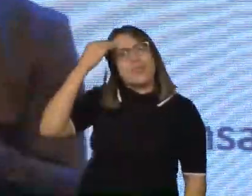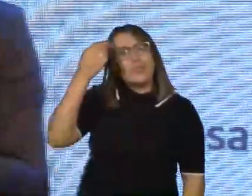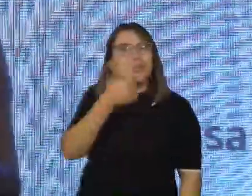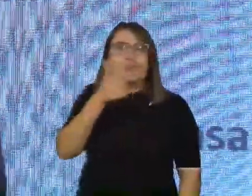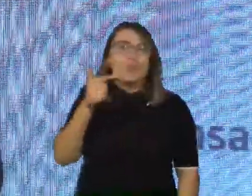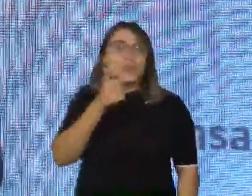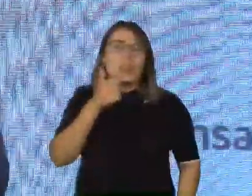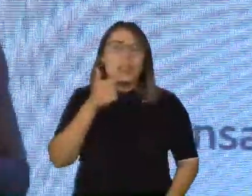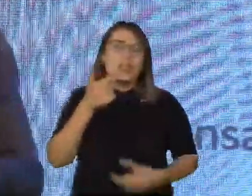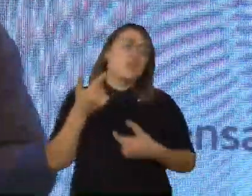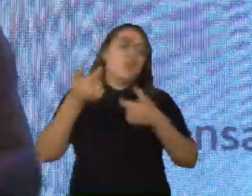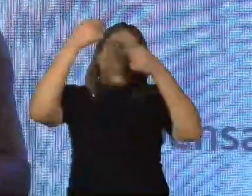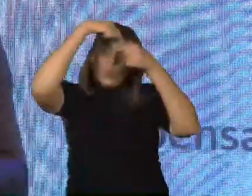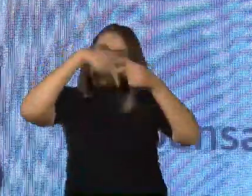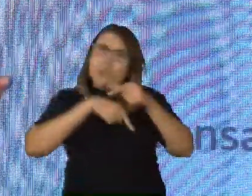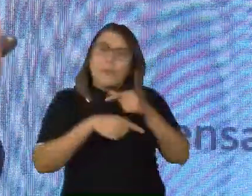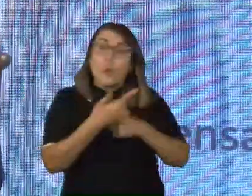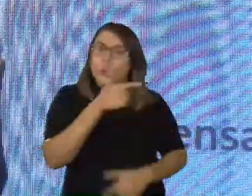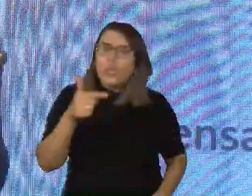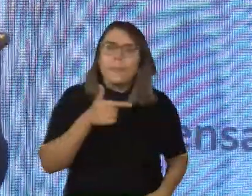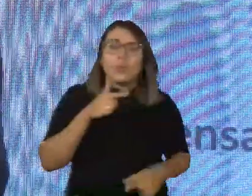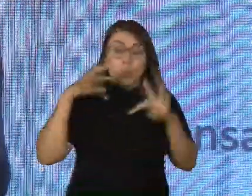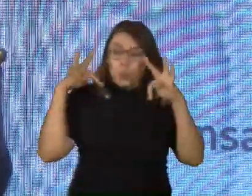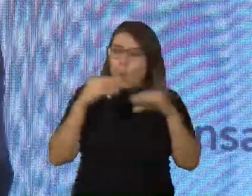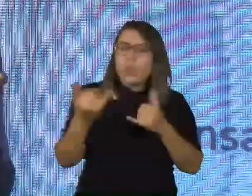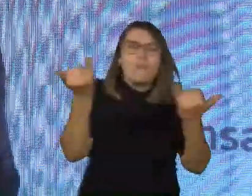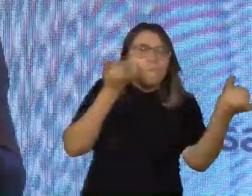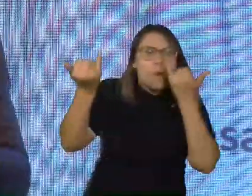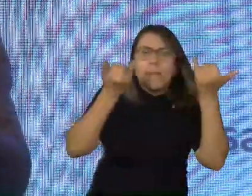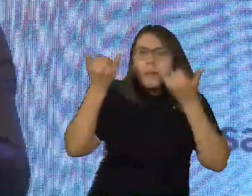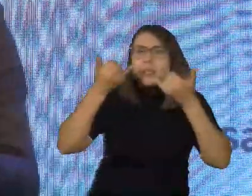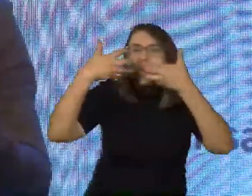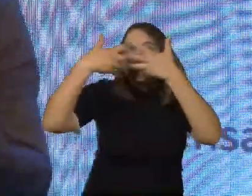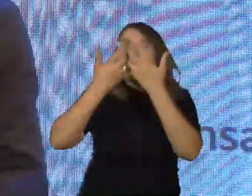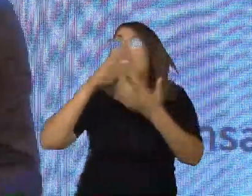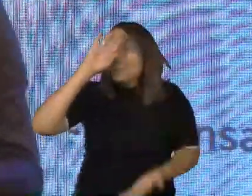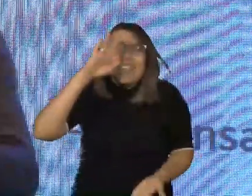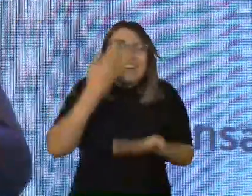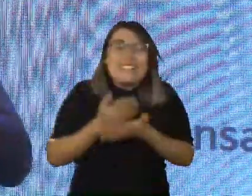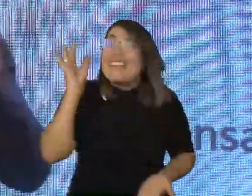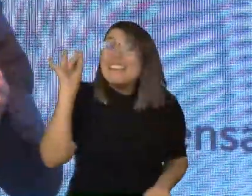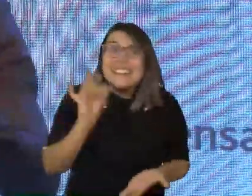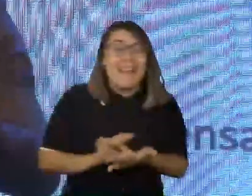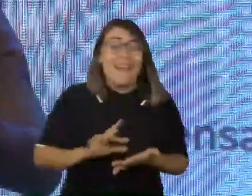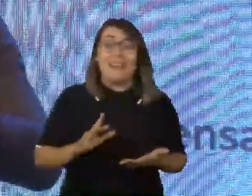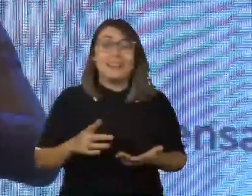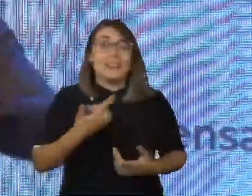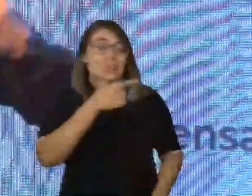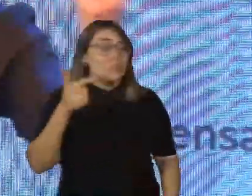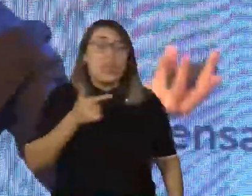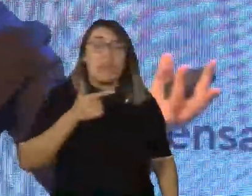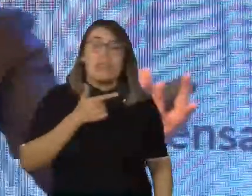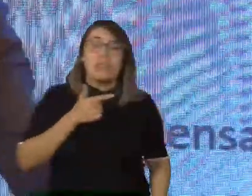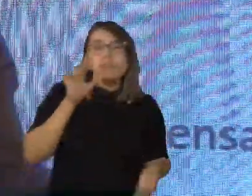subconsciente. Ou seja, toda a informação que vem para o nosso cérebro a gente acredita que é real. Ela não tem um crivo de dizer